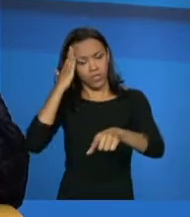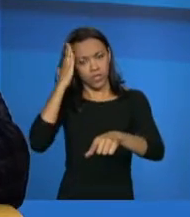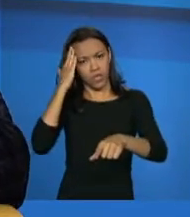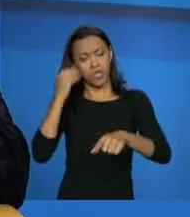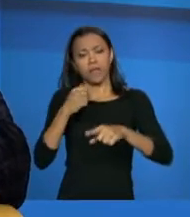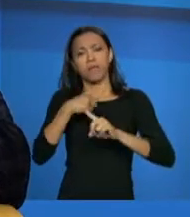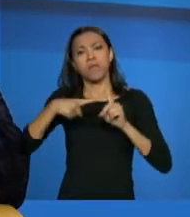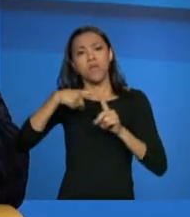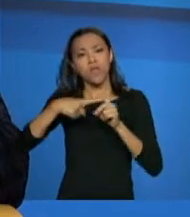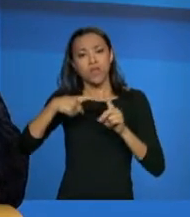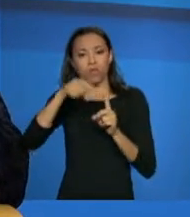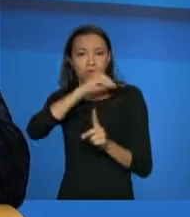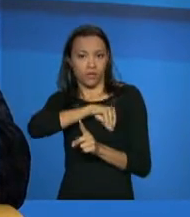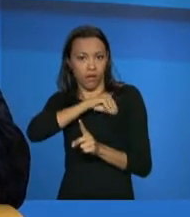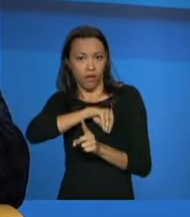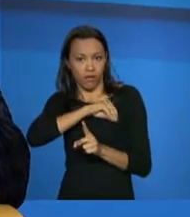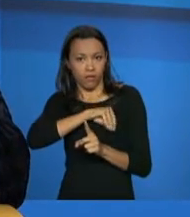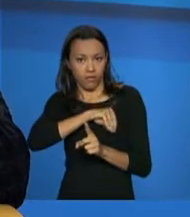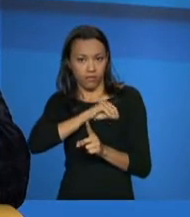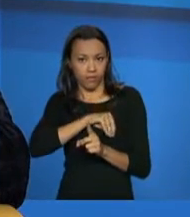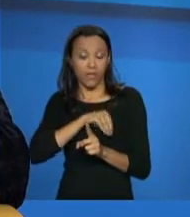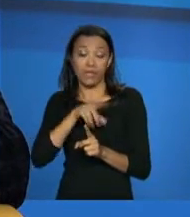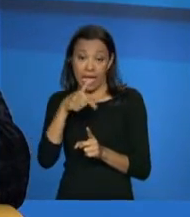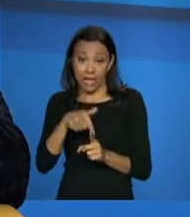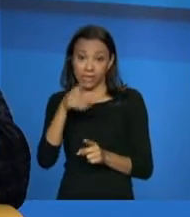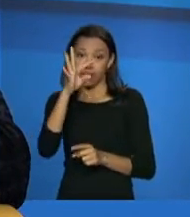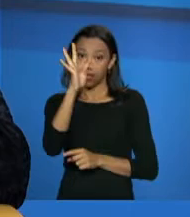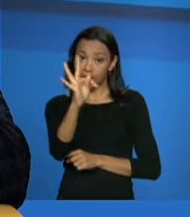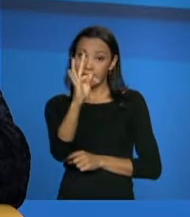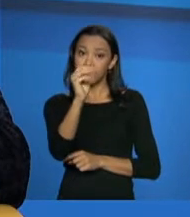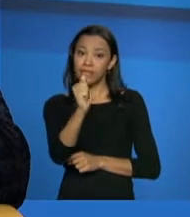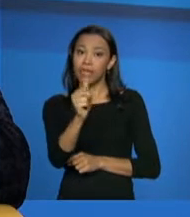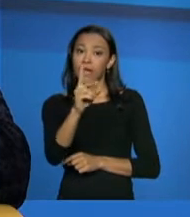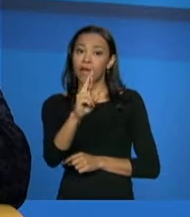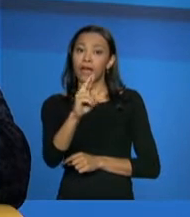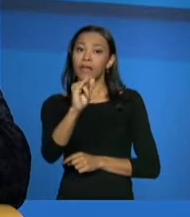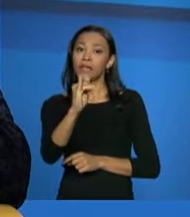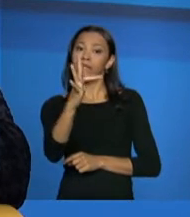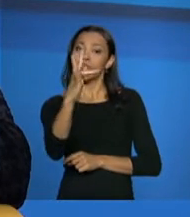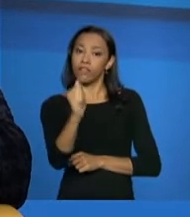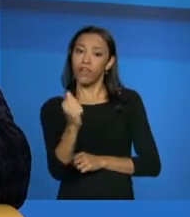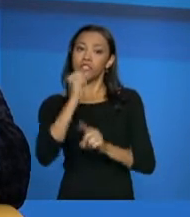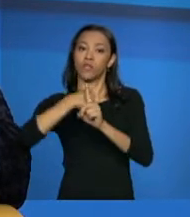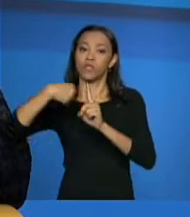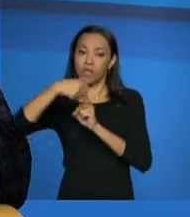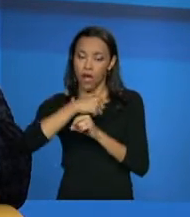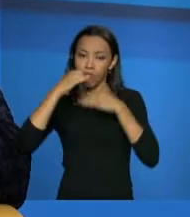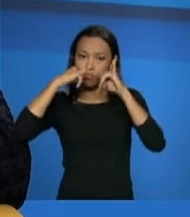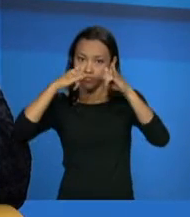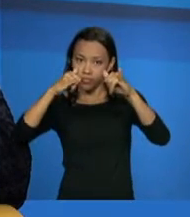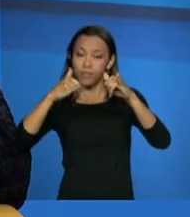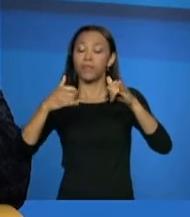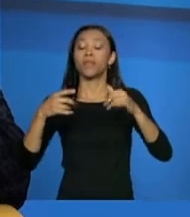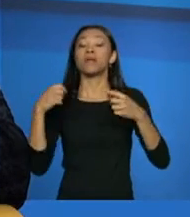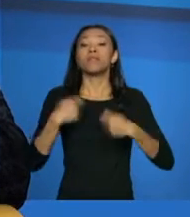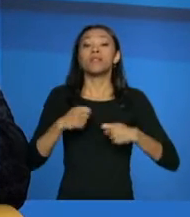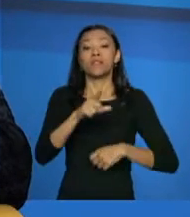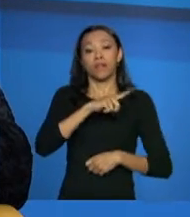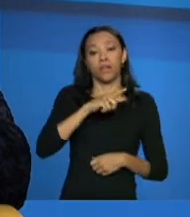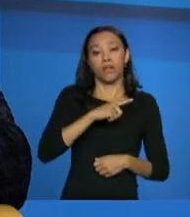A tarifa social, ela tem alguns outros critérios, quem está do BPC, do Programa de